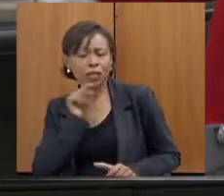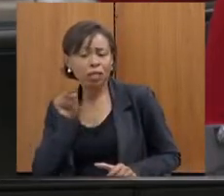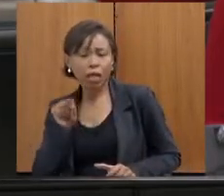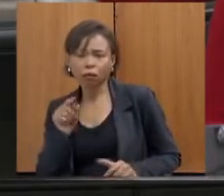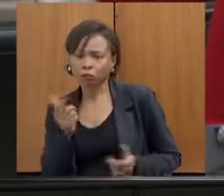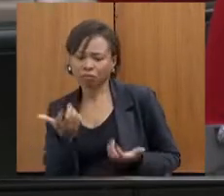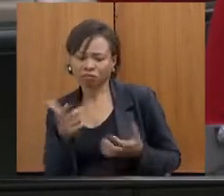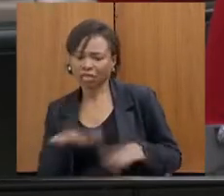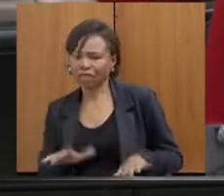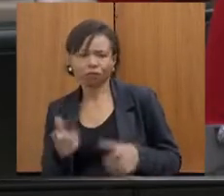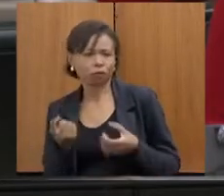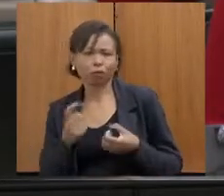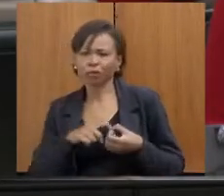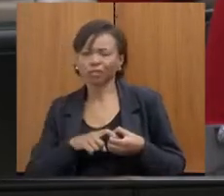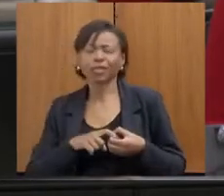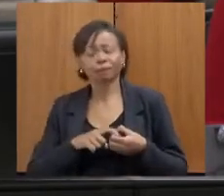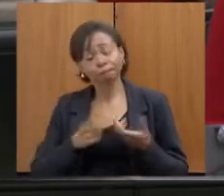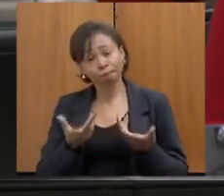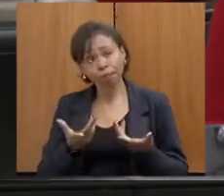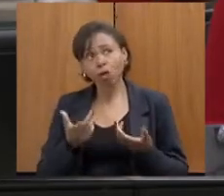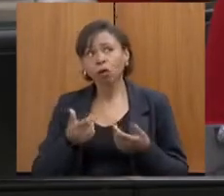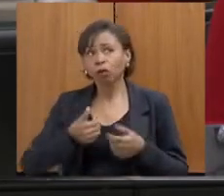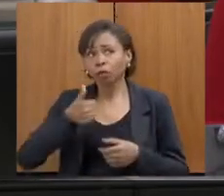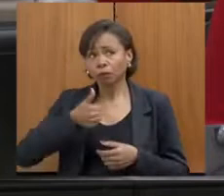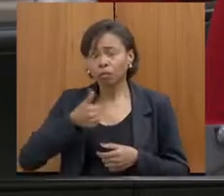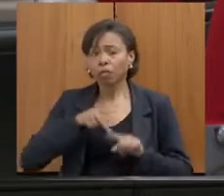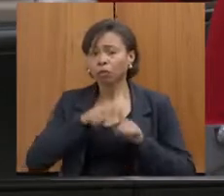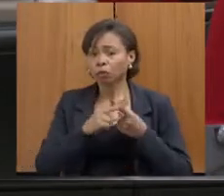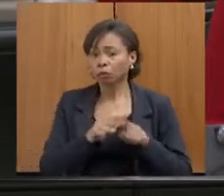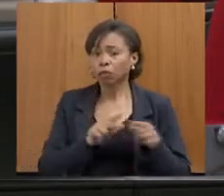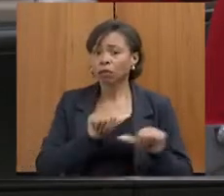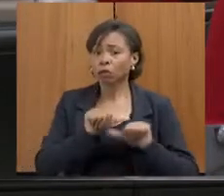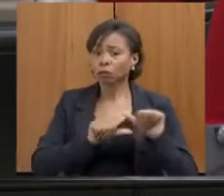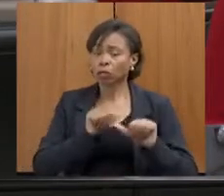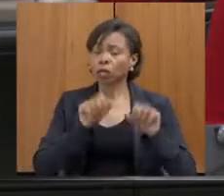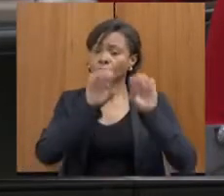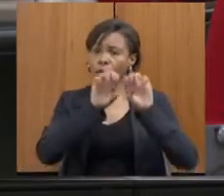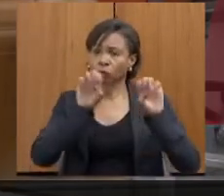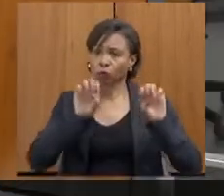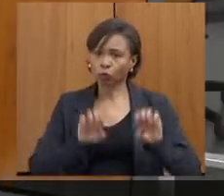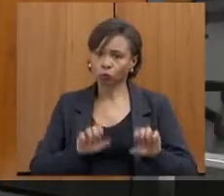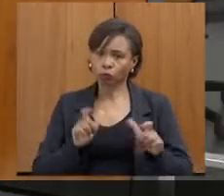coisa seria essa tentativa de melhoria da própria estrutura da Deandres.